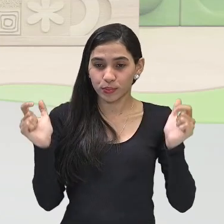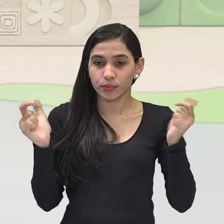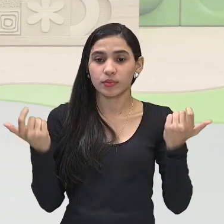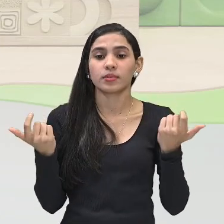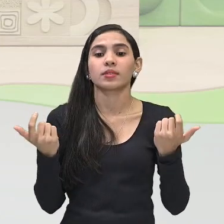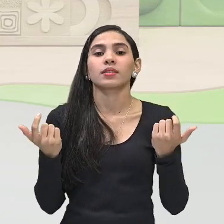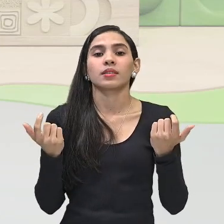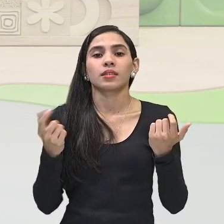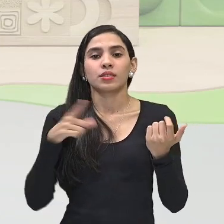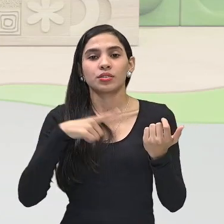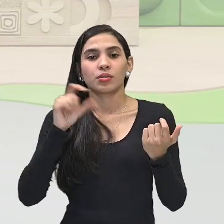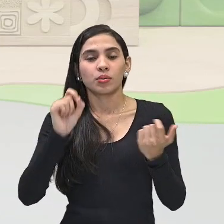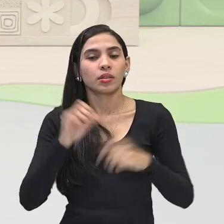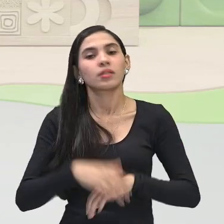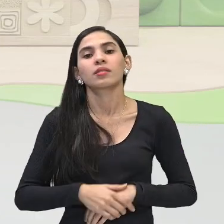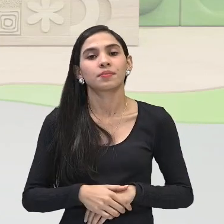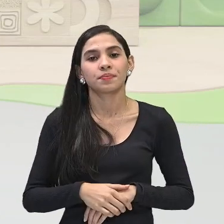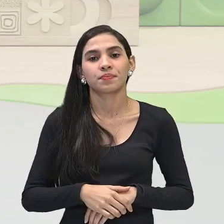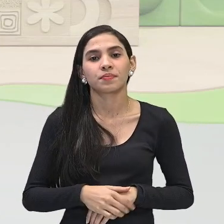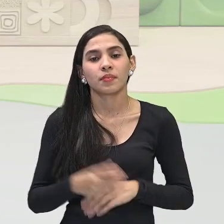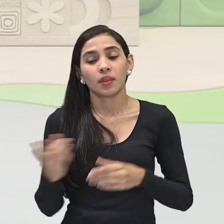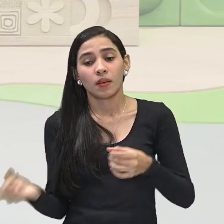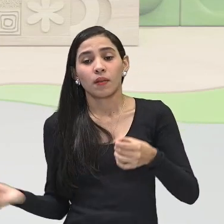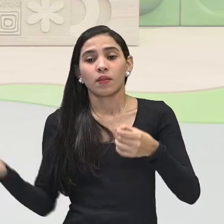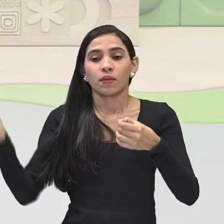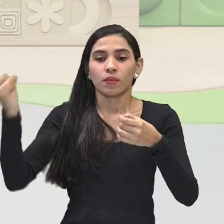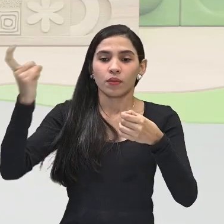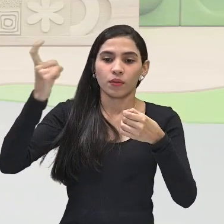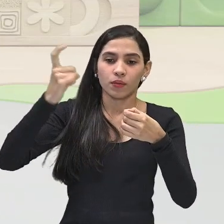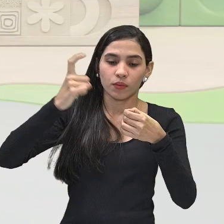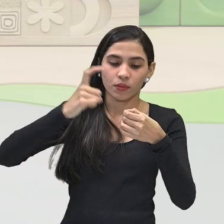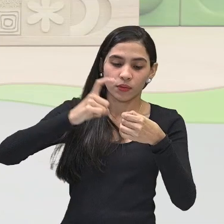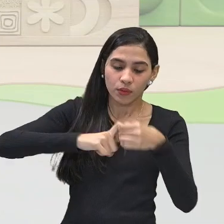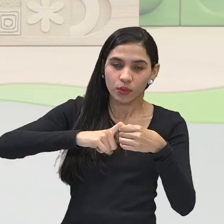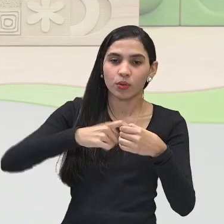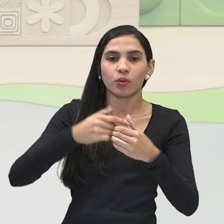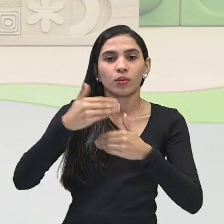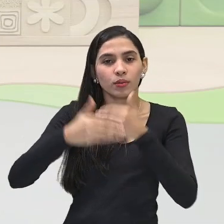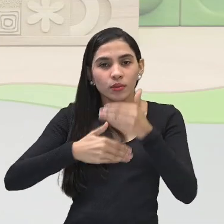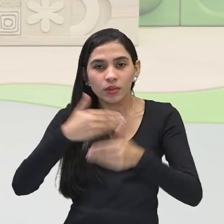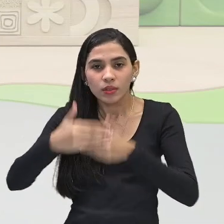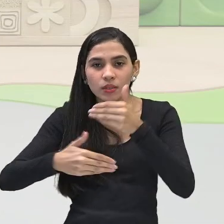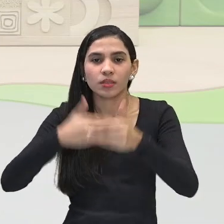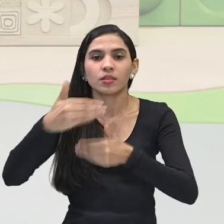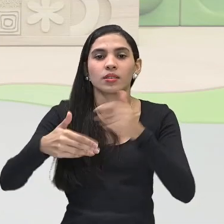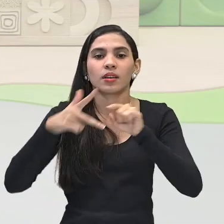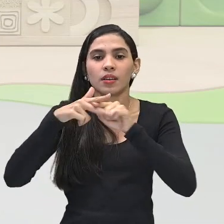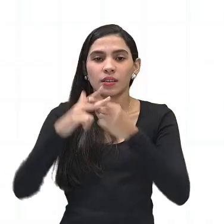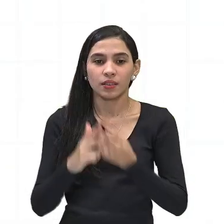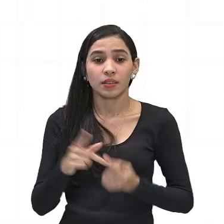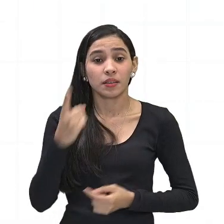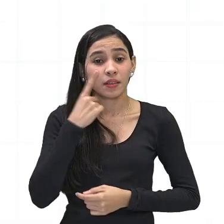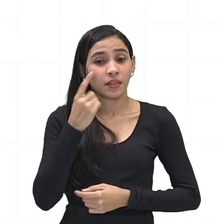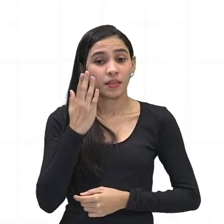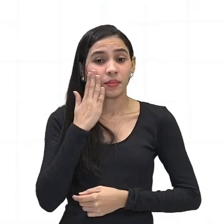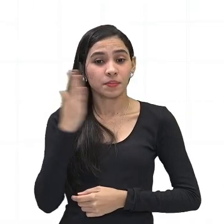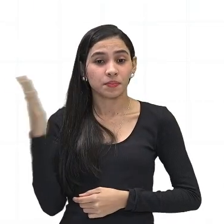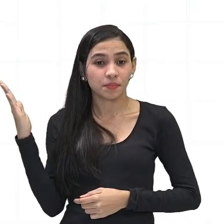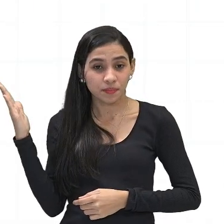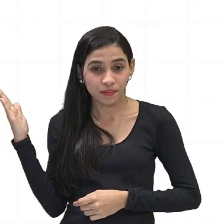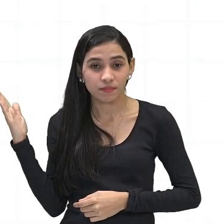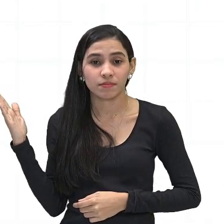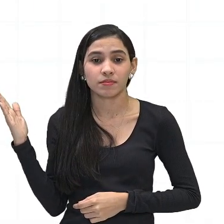essa camada de ozônio passou a voltar, a se recuperar ao longo de várias décadas. Vamos ver aí na matéria,